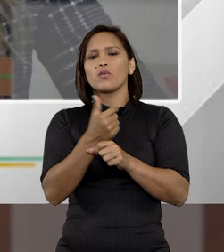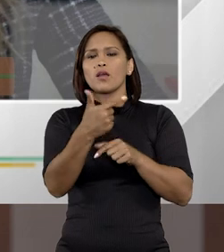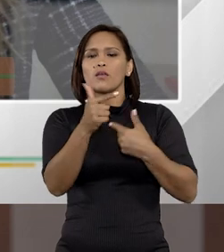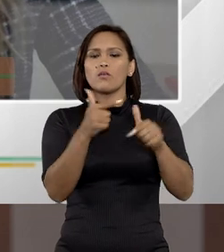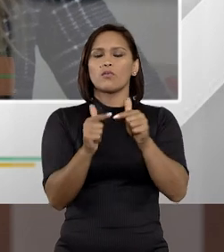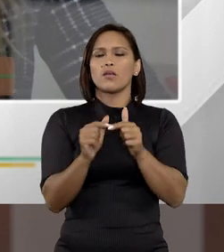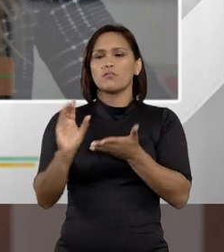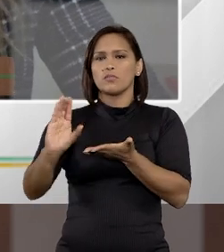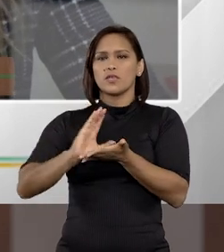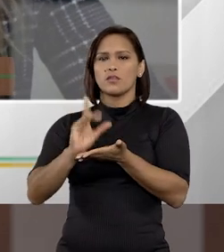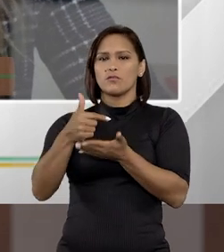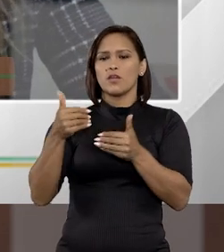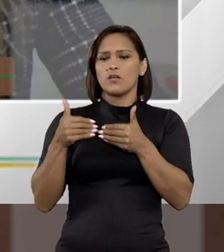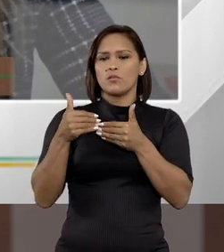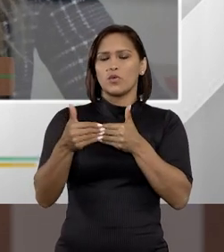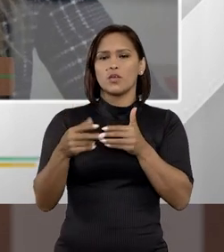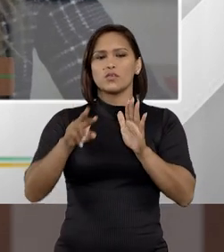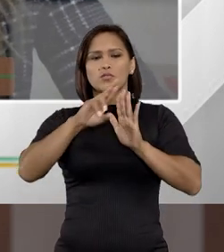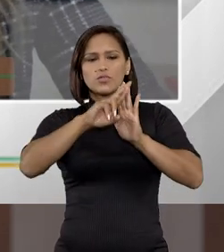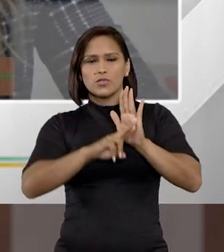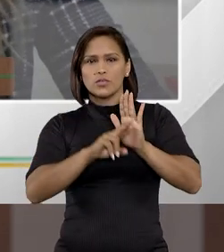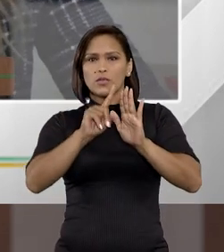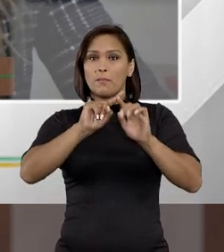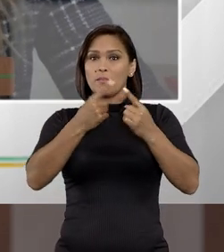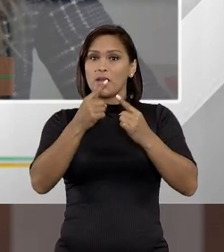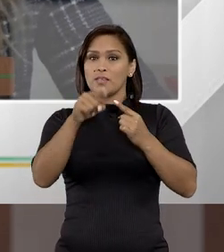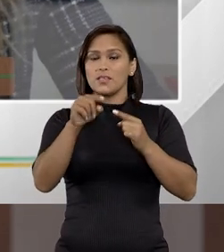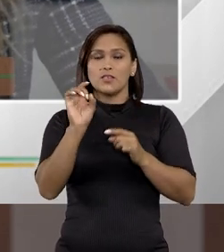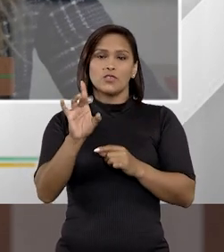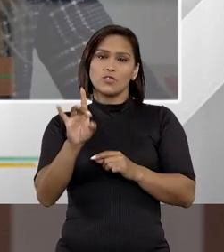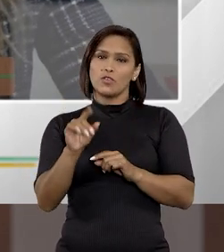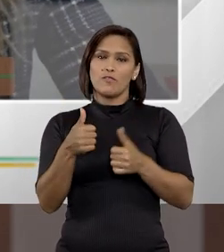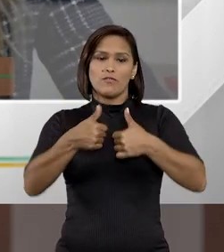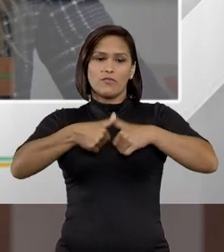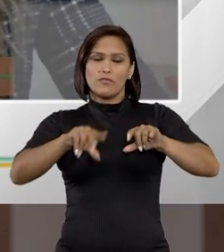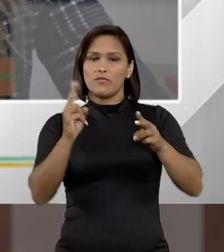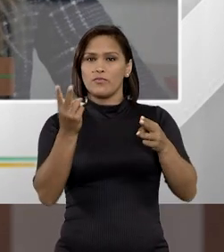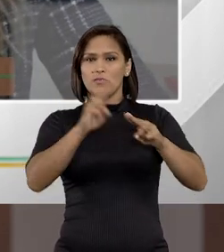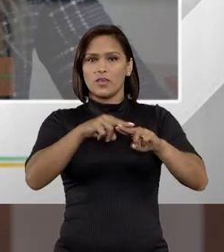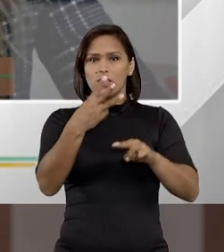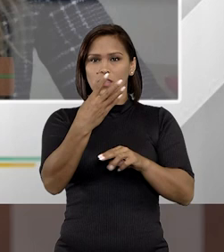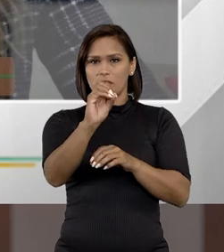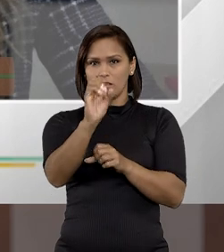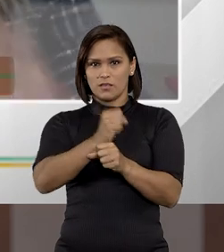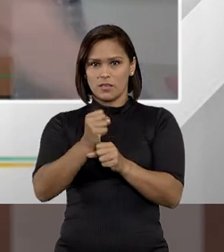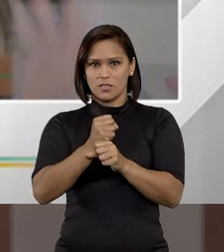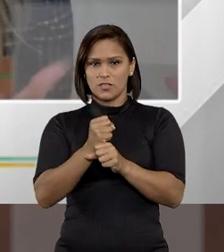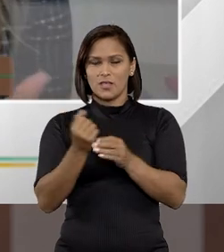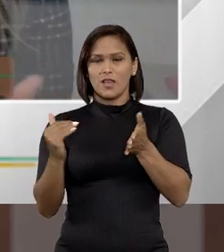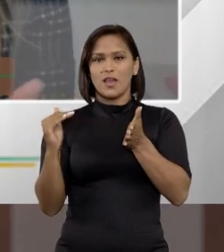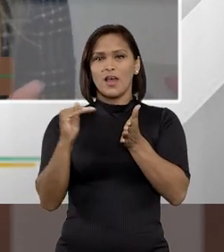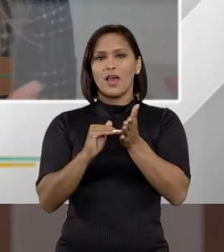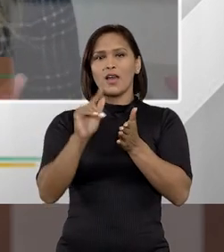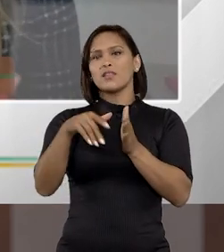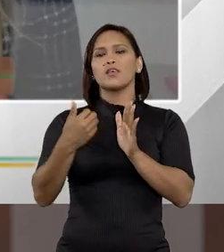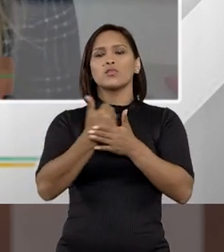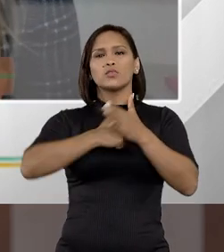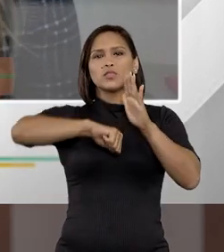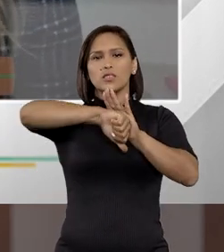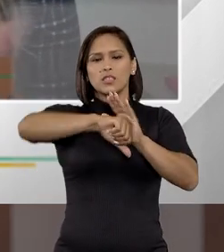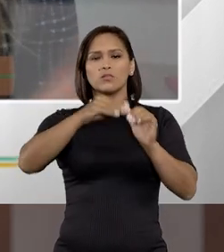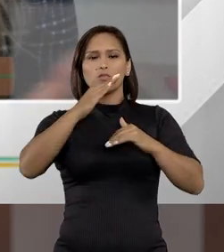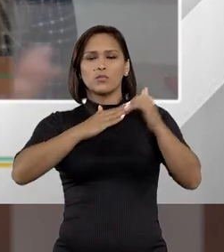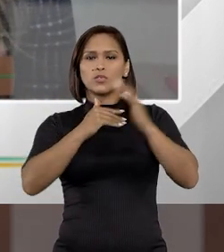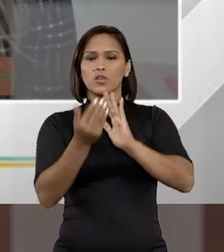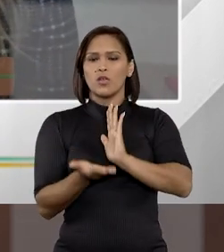calcular qualquer benefício, progressão de regime, etc., mas ele só vai ficar preso por 30 anos. Isso até os crimes